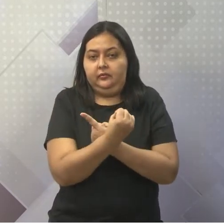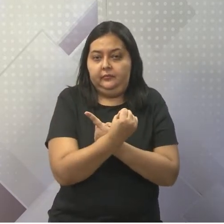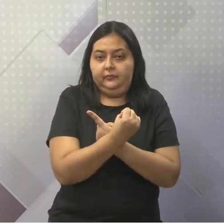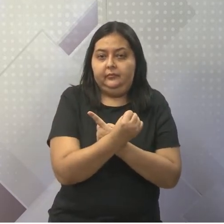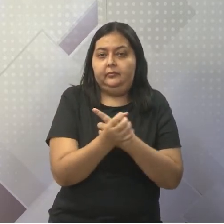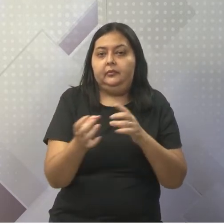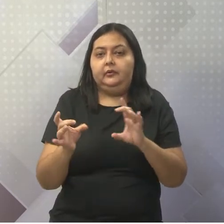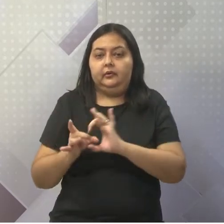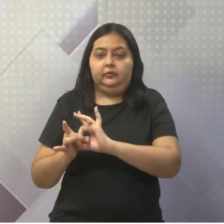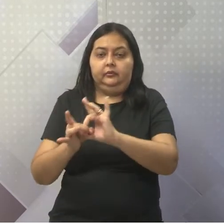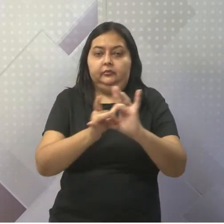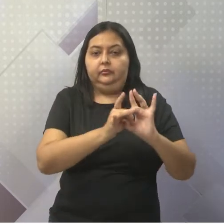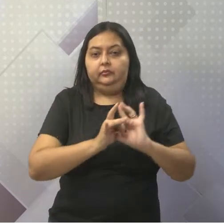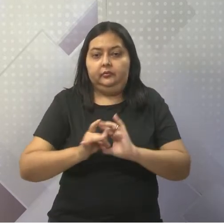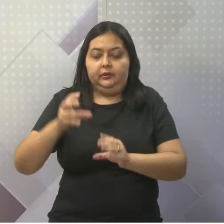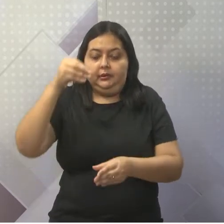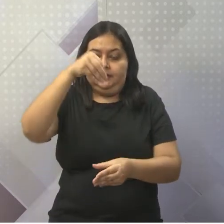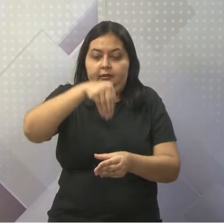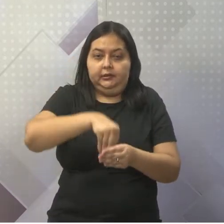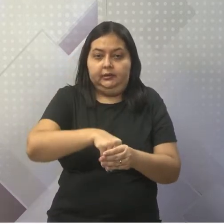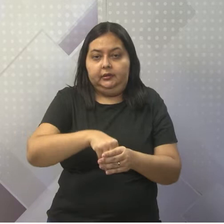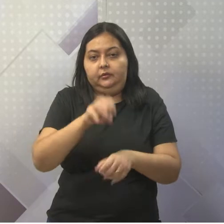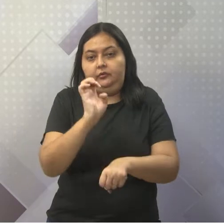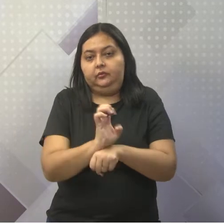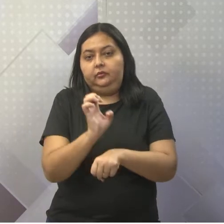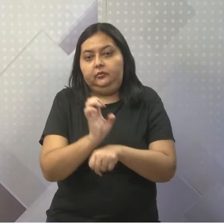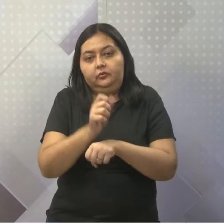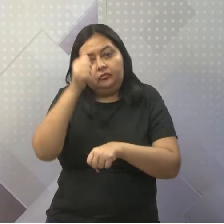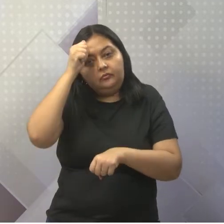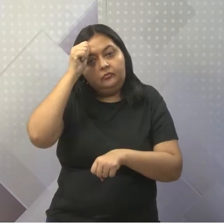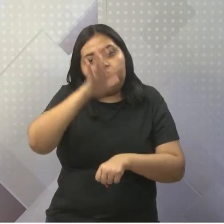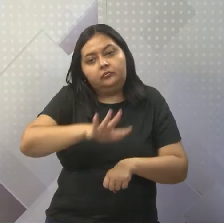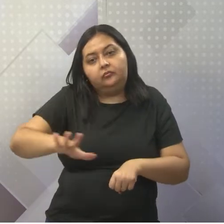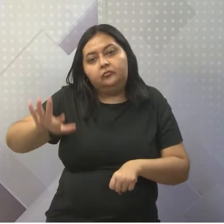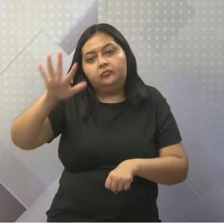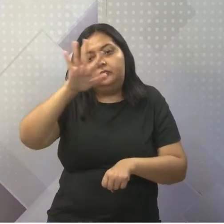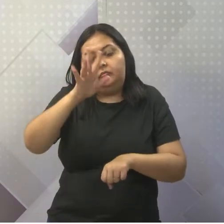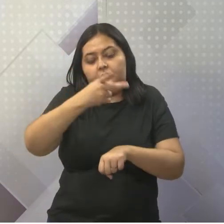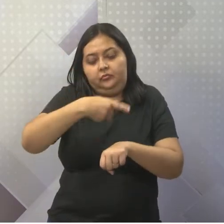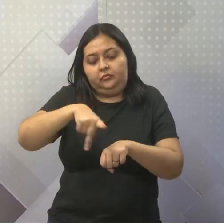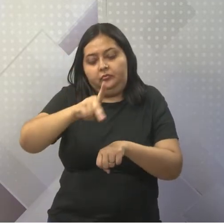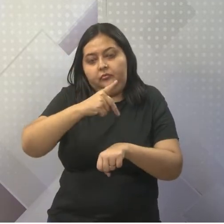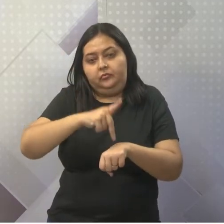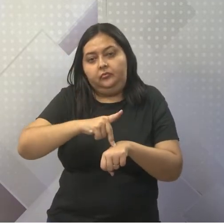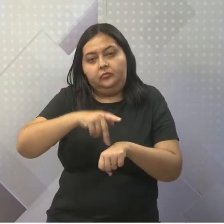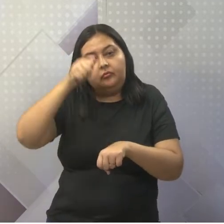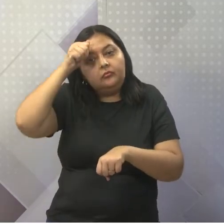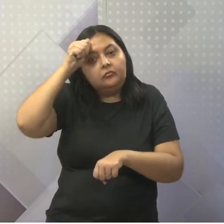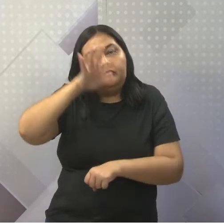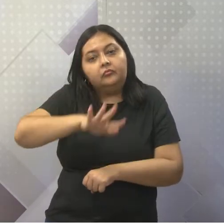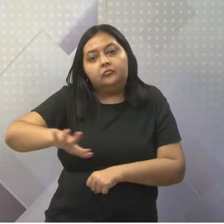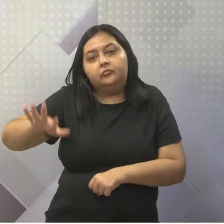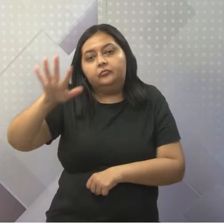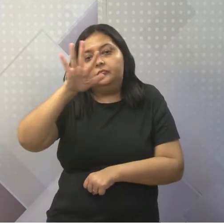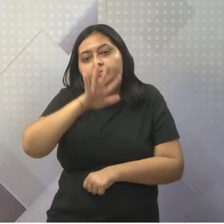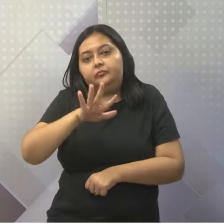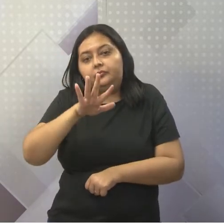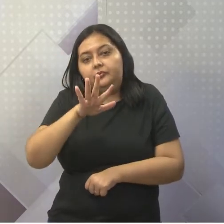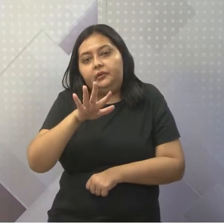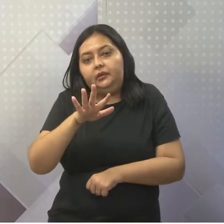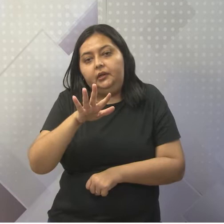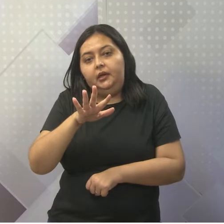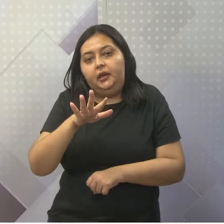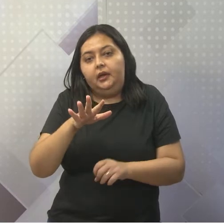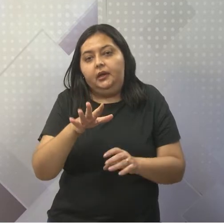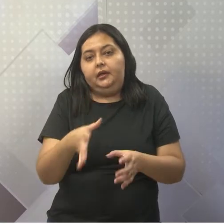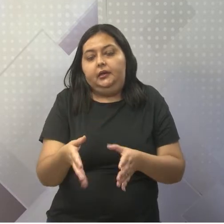Dentro do estado da África do Sul, dentro do país chamado África do Sul. E esse, essa luta contra